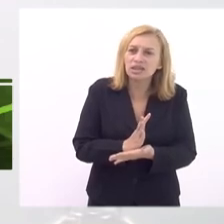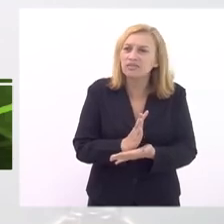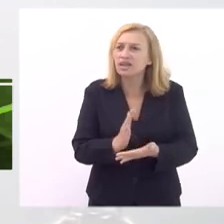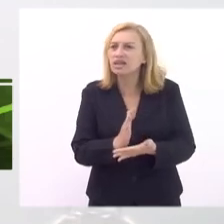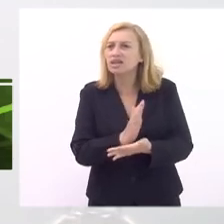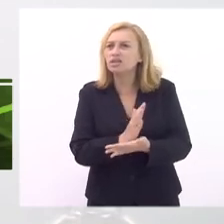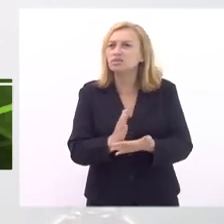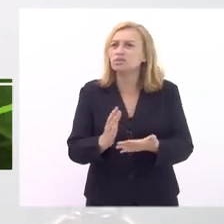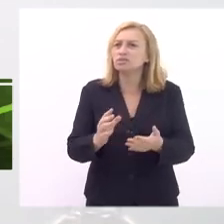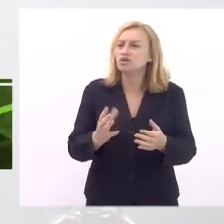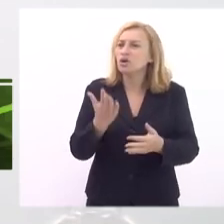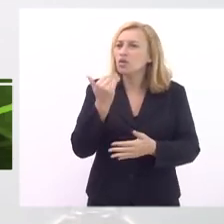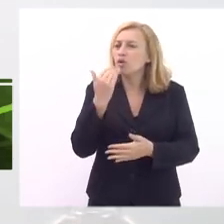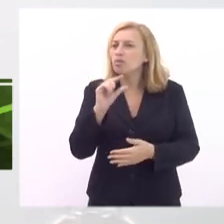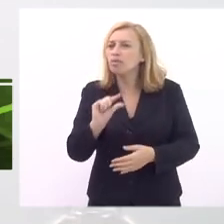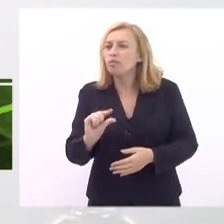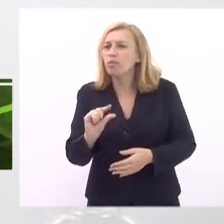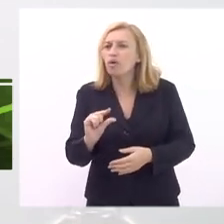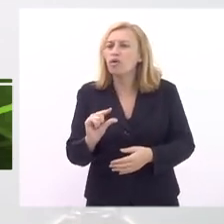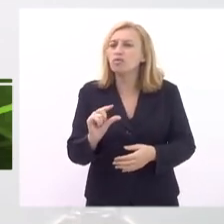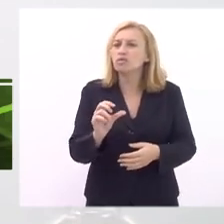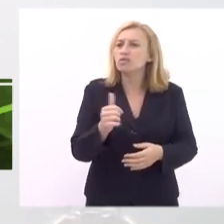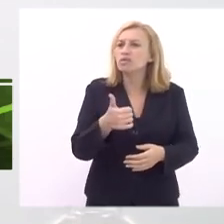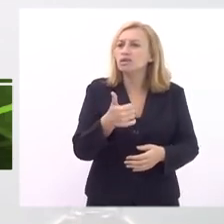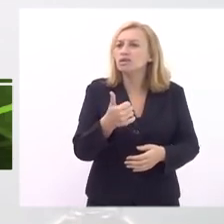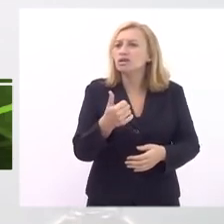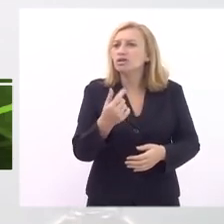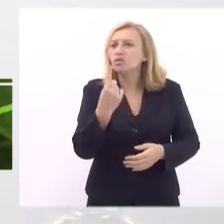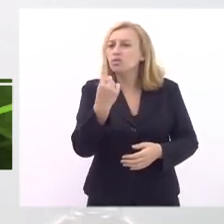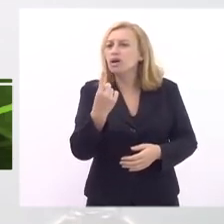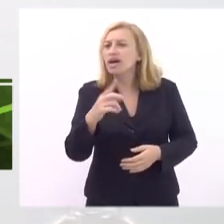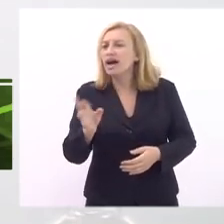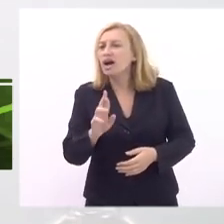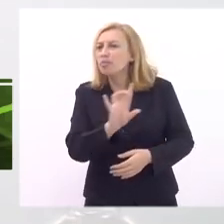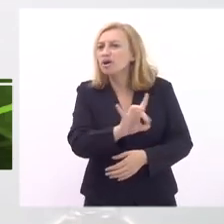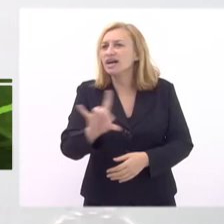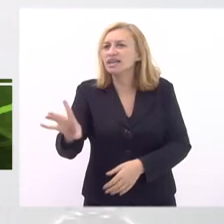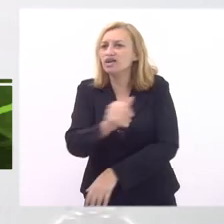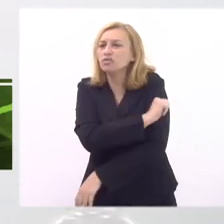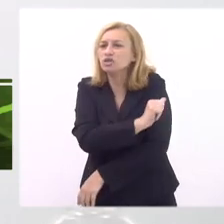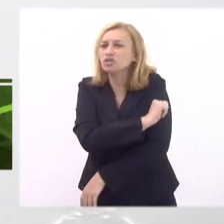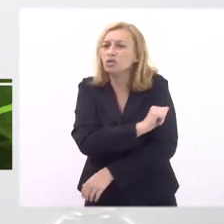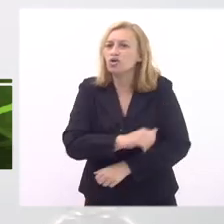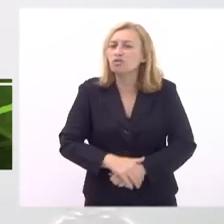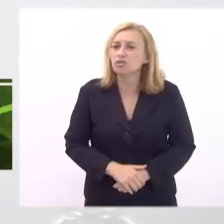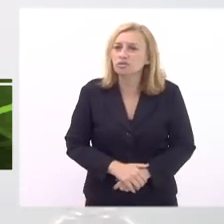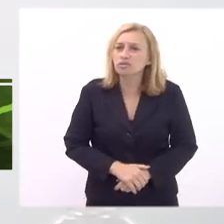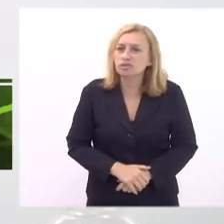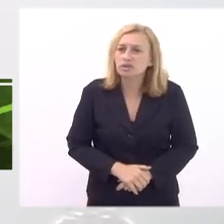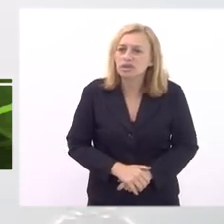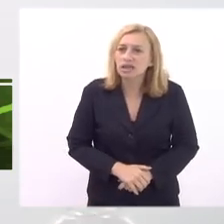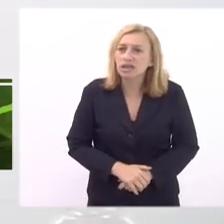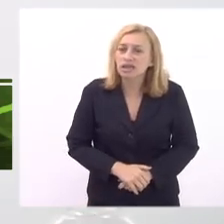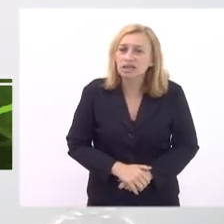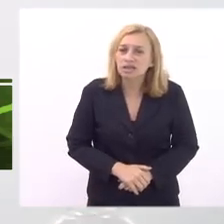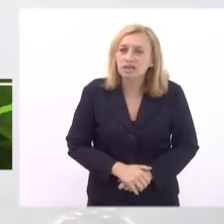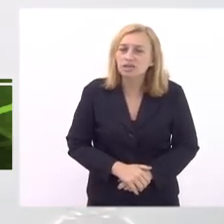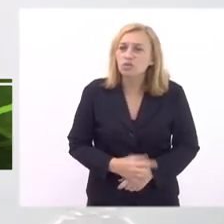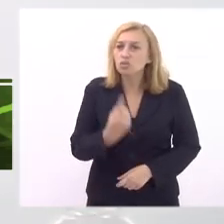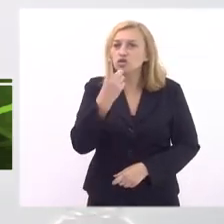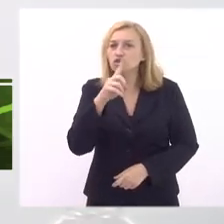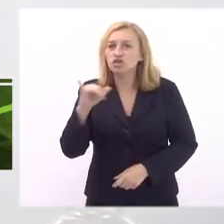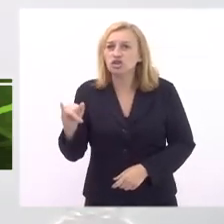é a mesma coisa que você dar 100 reais para uma mãe de cinco filhos comprar comida para o mês todo não tem como é a mesma coisa num dia